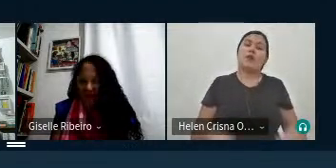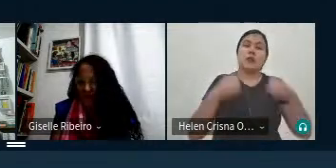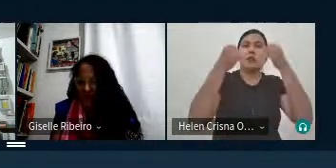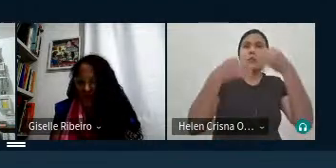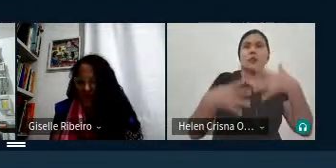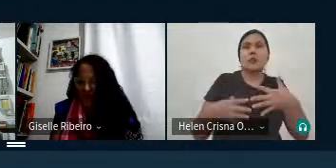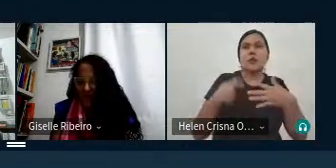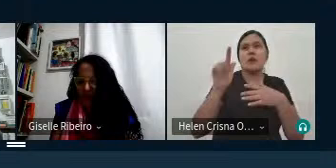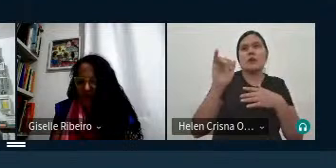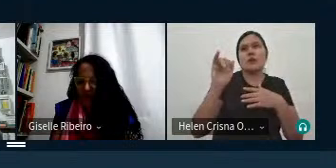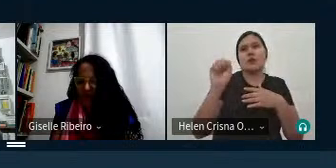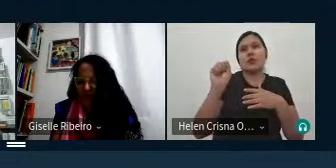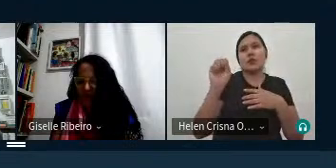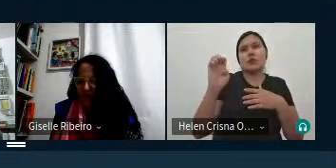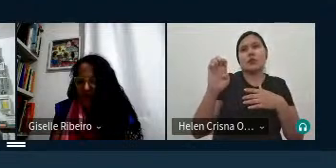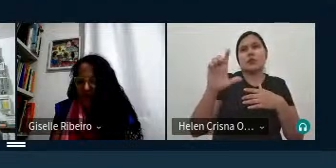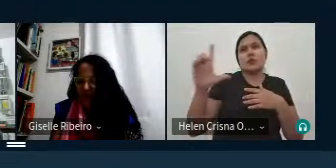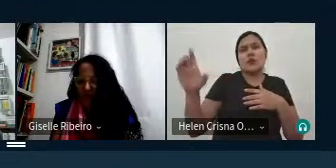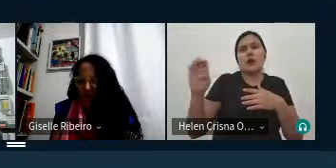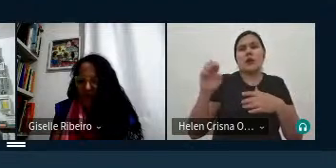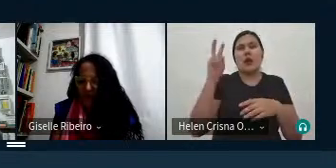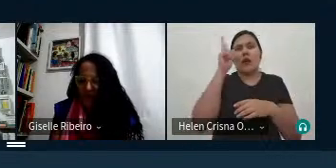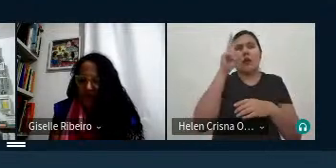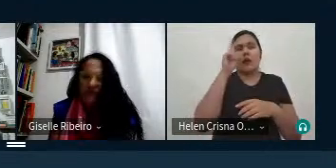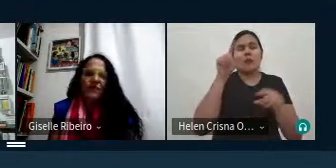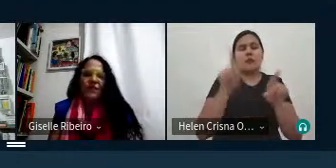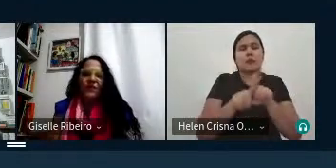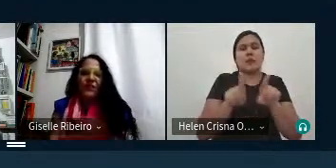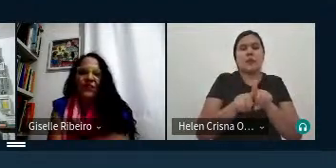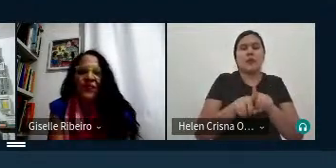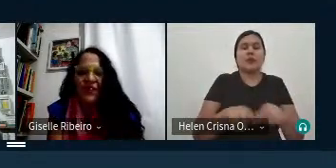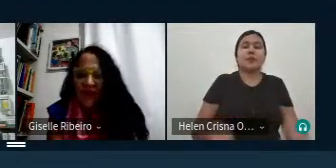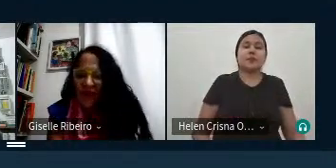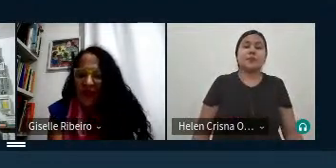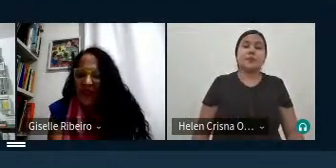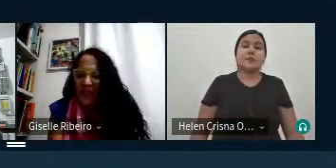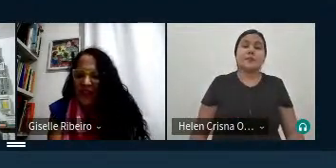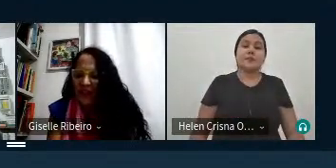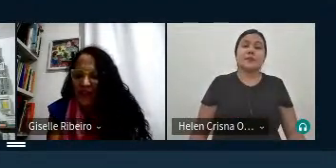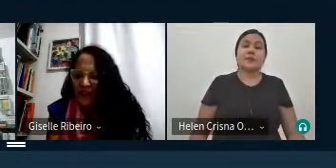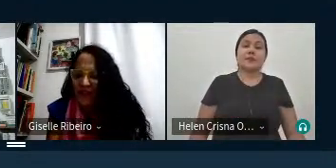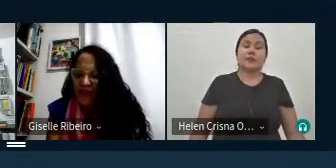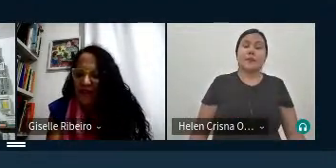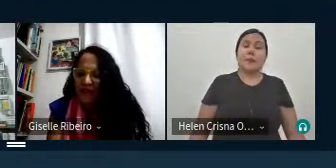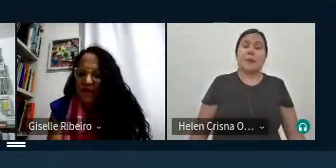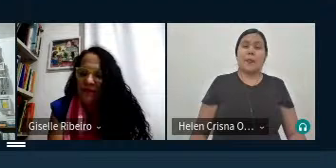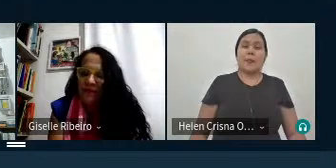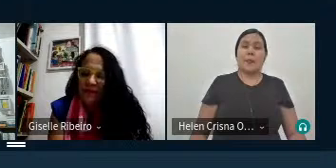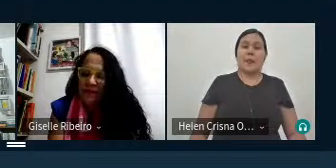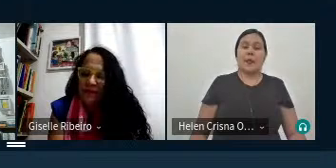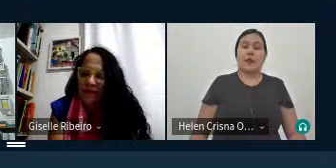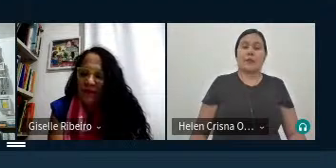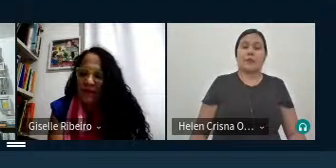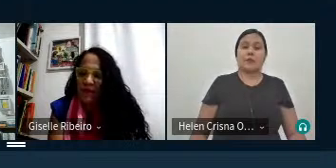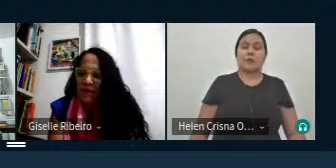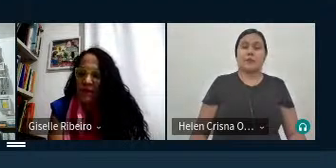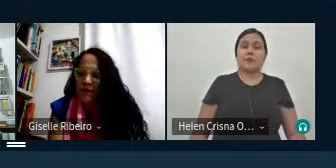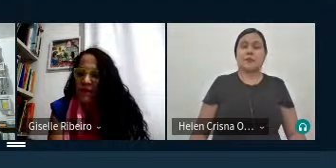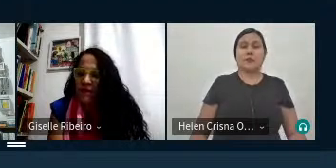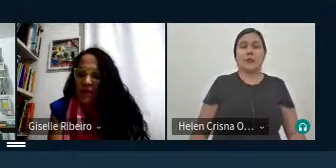a todo momento eu lembrava também sobre essa questão sobre essa atitude de